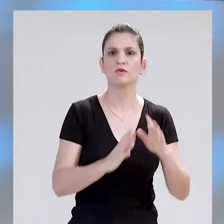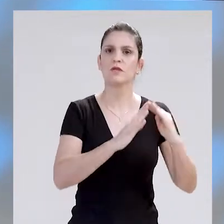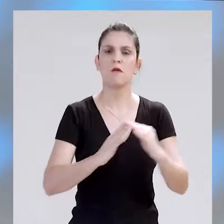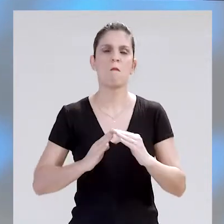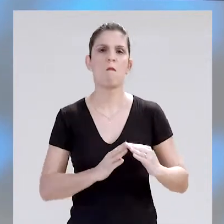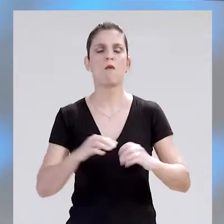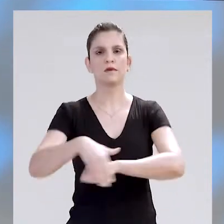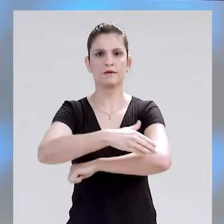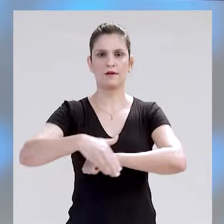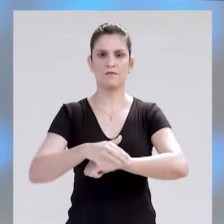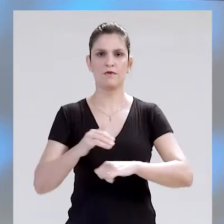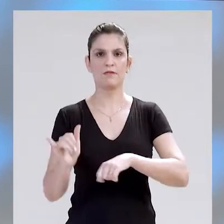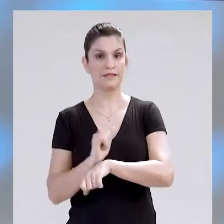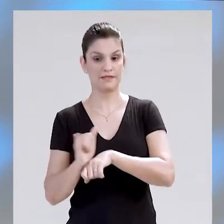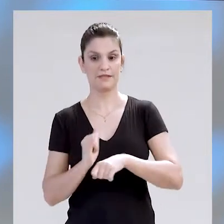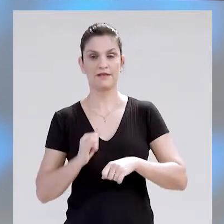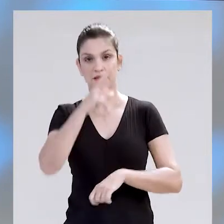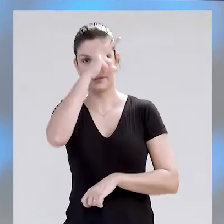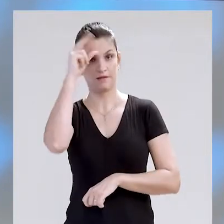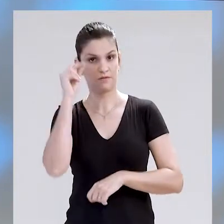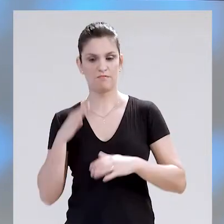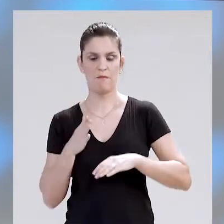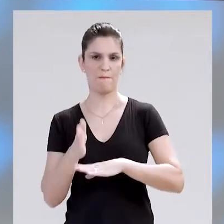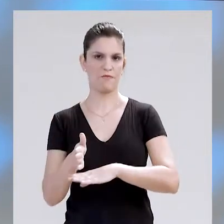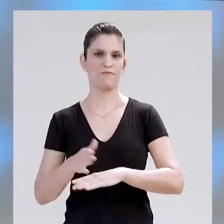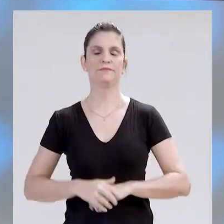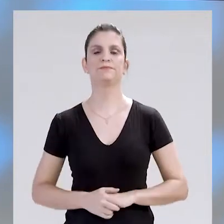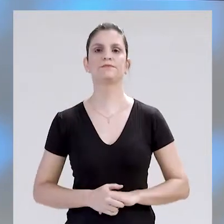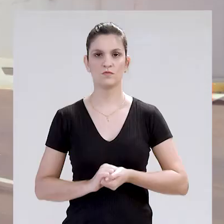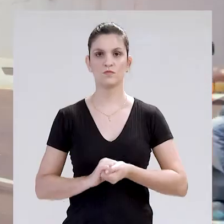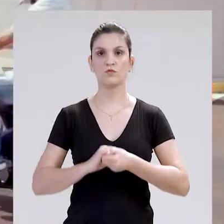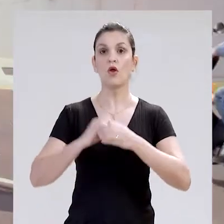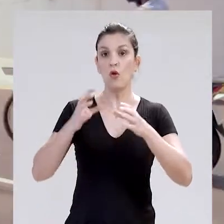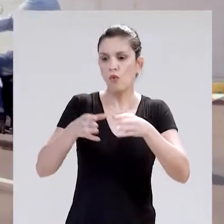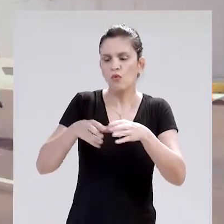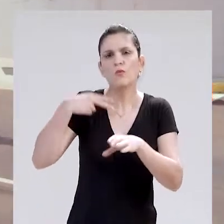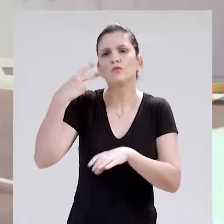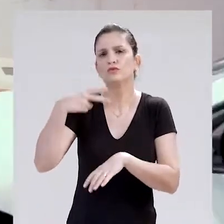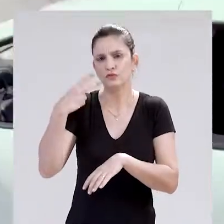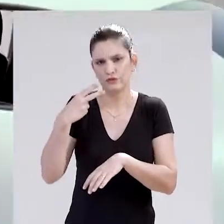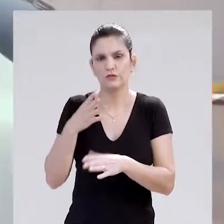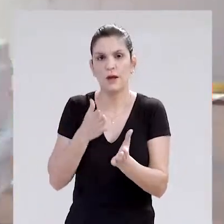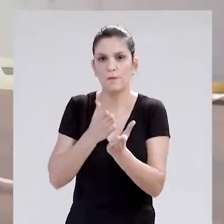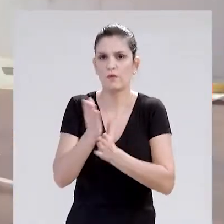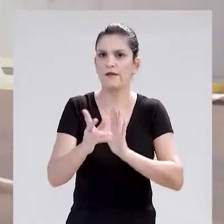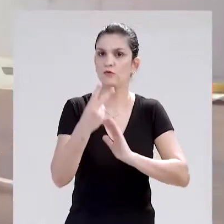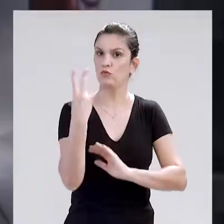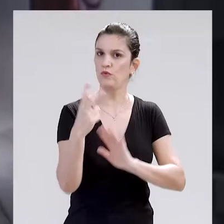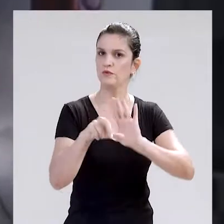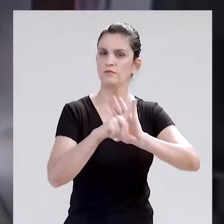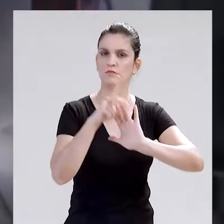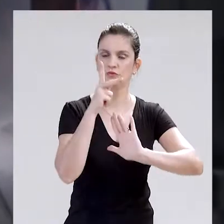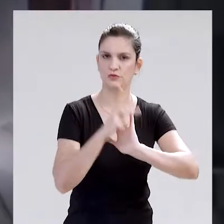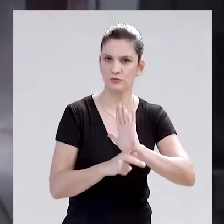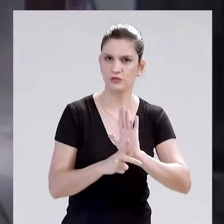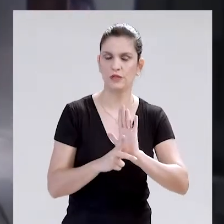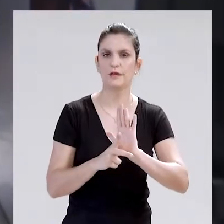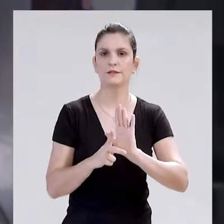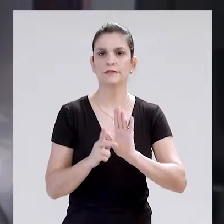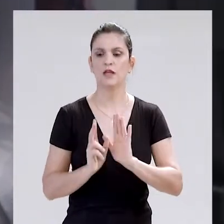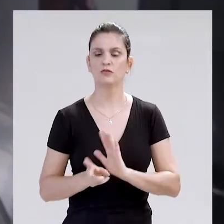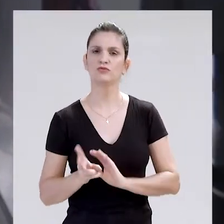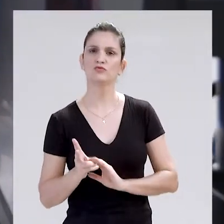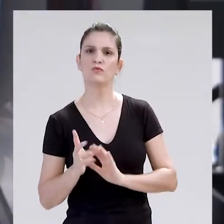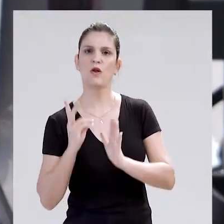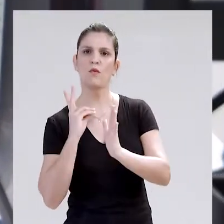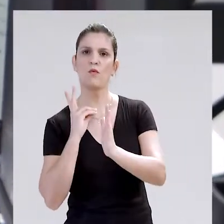contagem dos moradores de rua para definir ações da Prefeitura. Vereadores da Câmara Municipal aprovaram dois projetos de lei